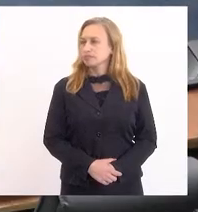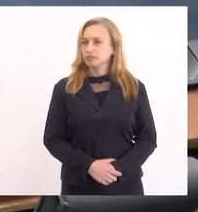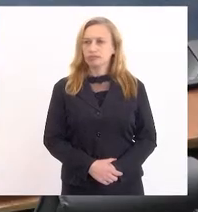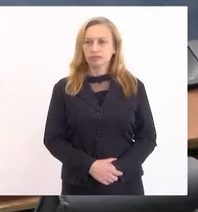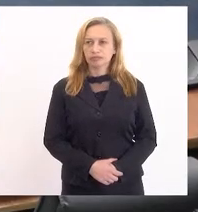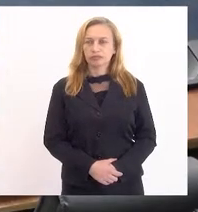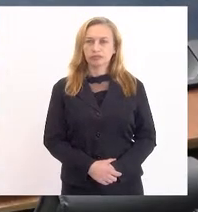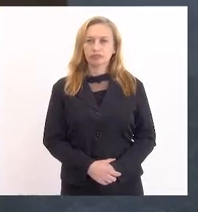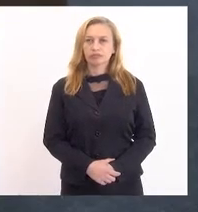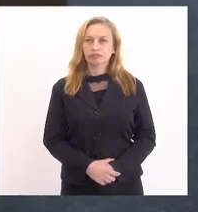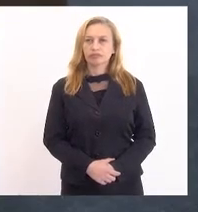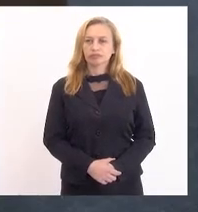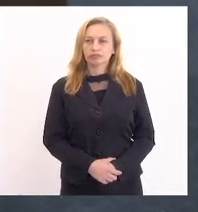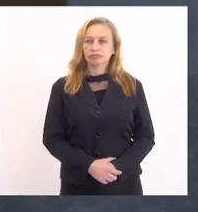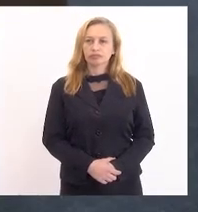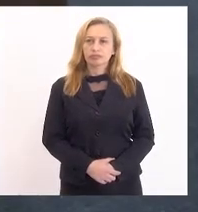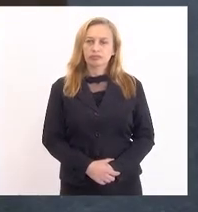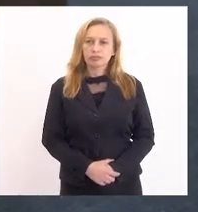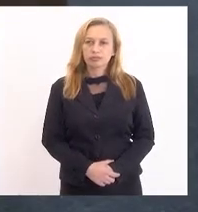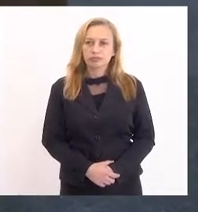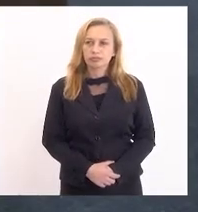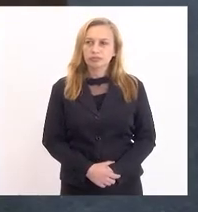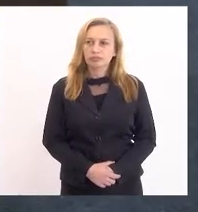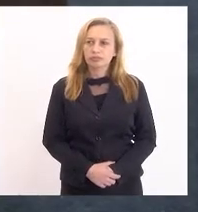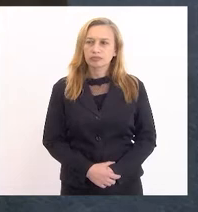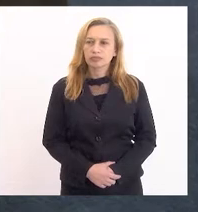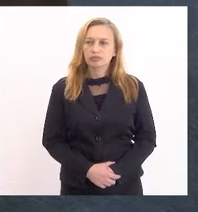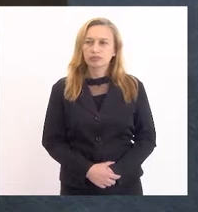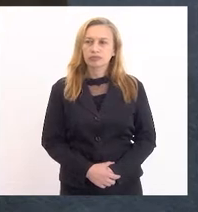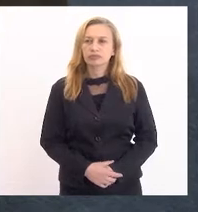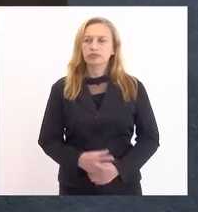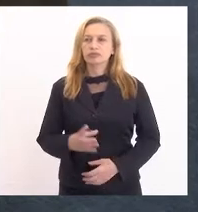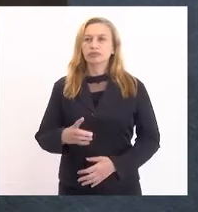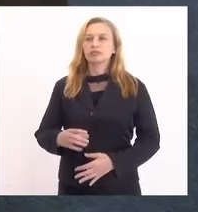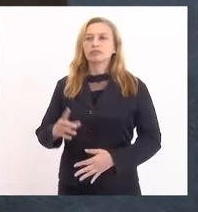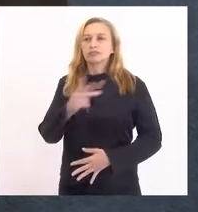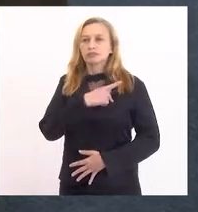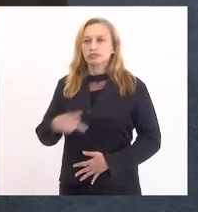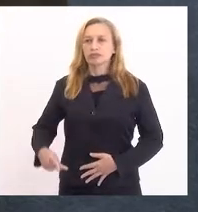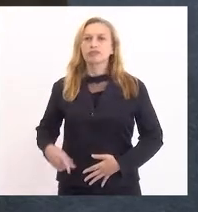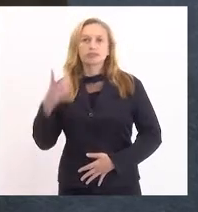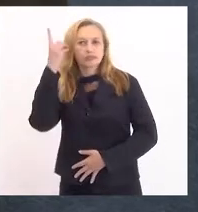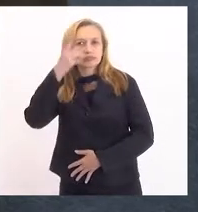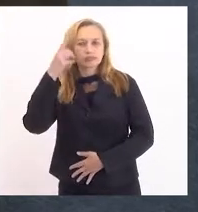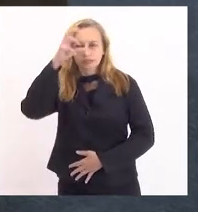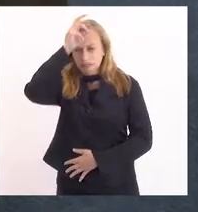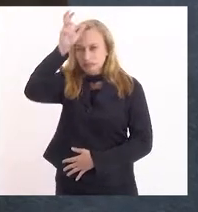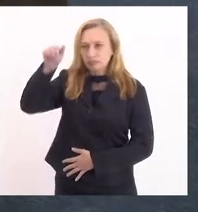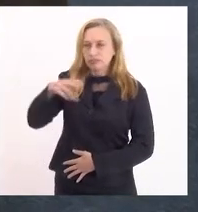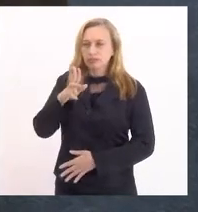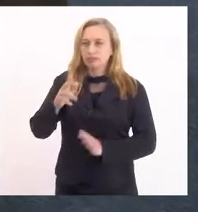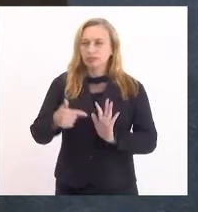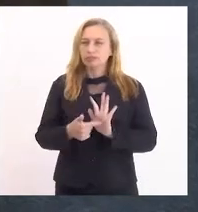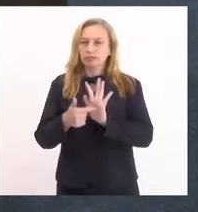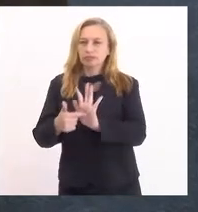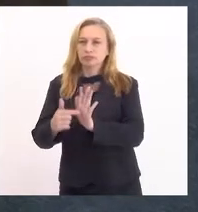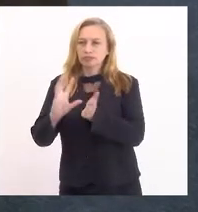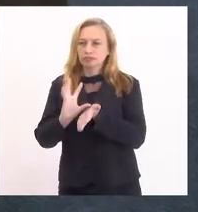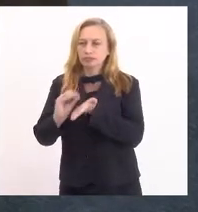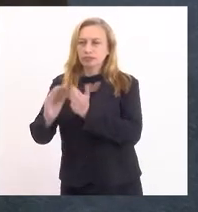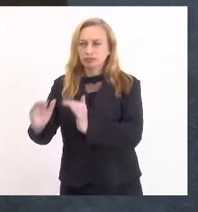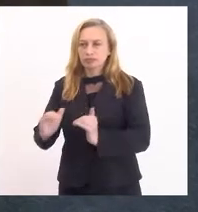Senhora Presidente, Deputada Tia Ju, a ata reflete com